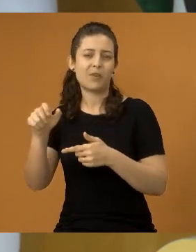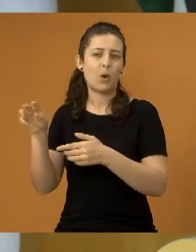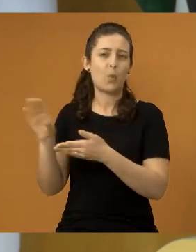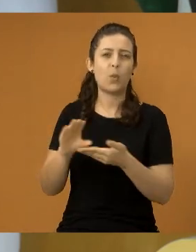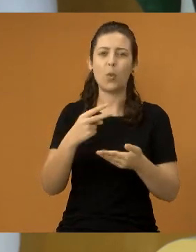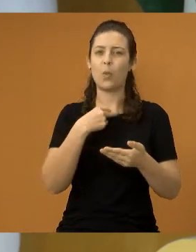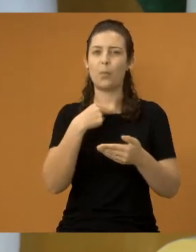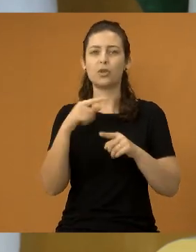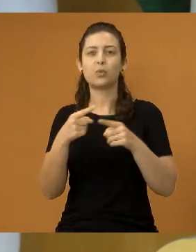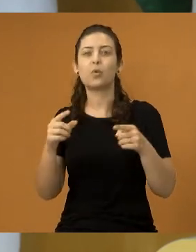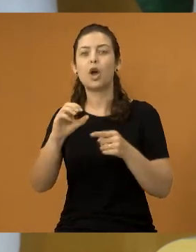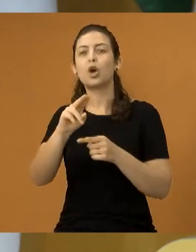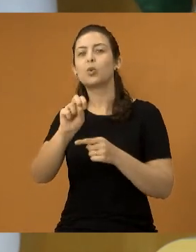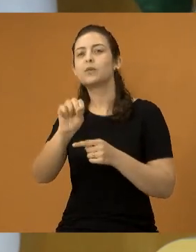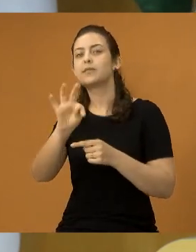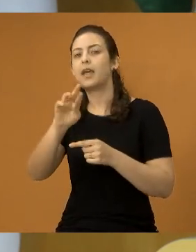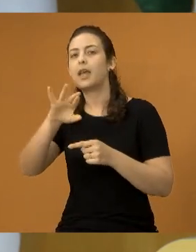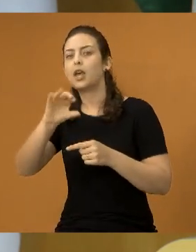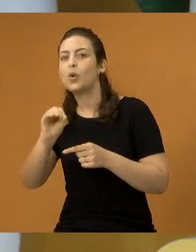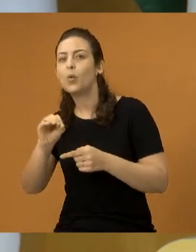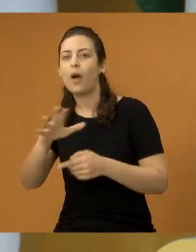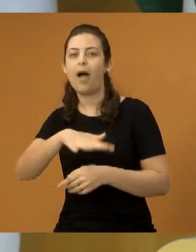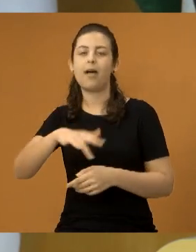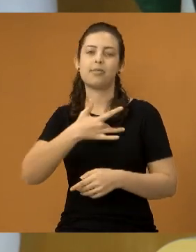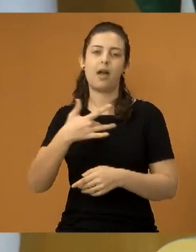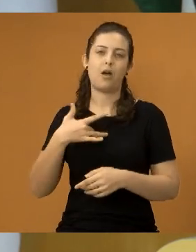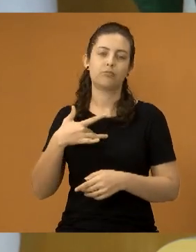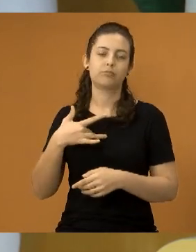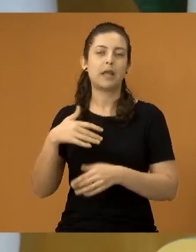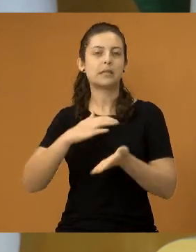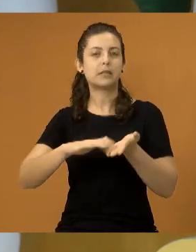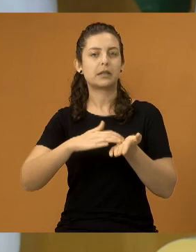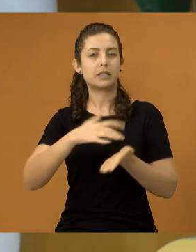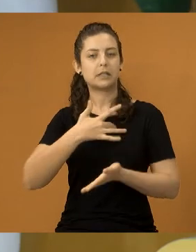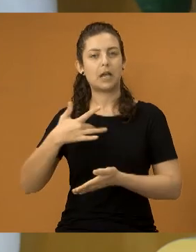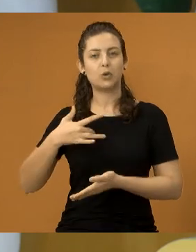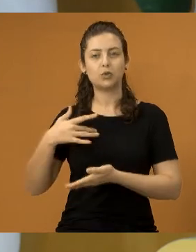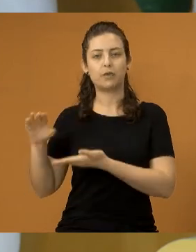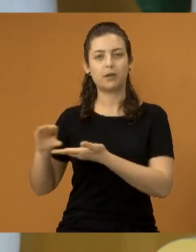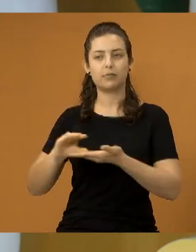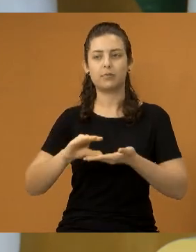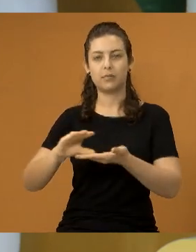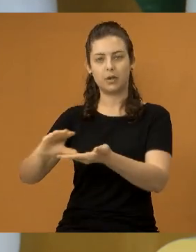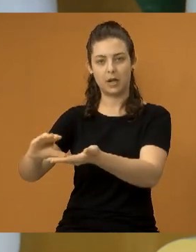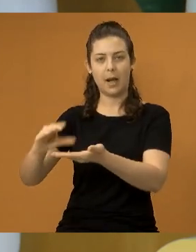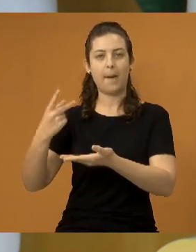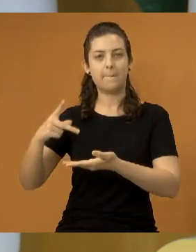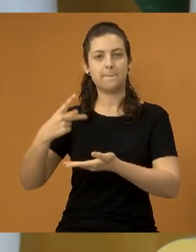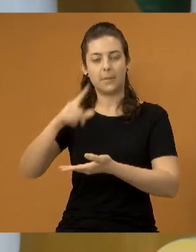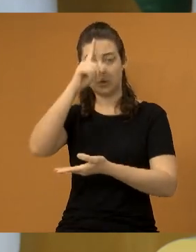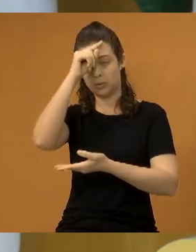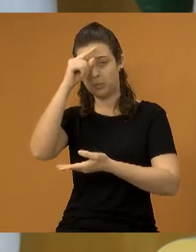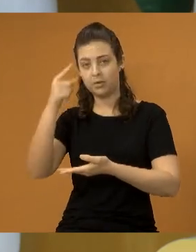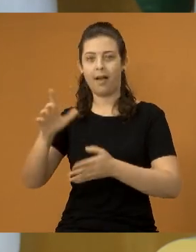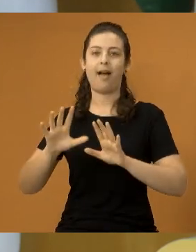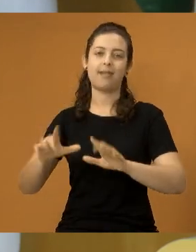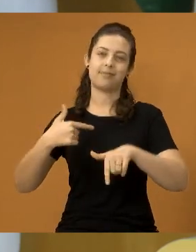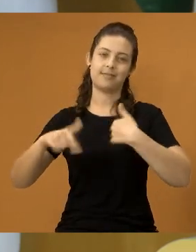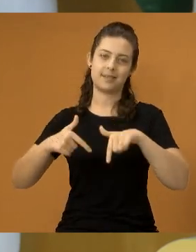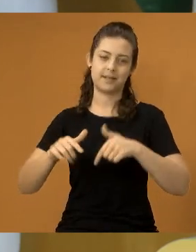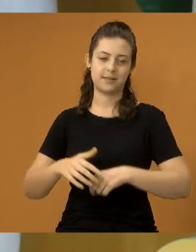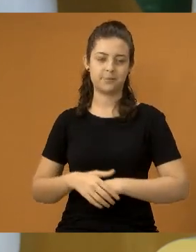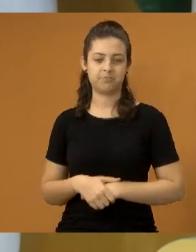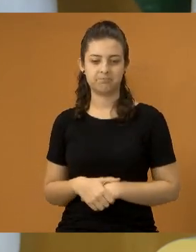vai vir como custeio para a área de saúde e a Secretaria de Saúde vai repassar esse dinheiro para a Santa Casa. É assim que se trabalha. Obrigado.